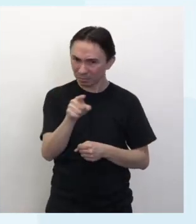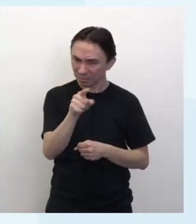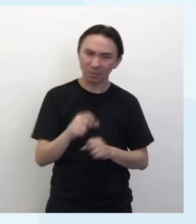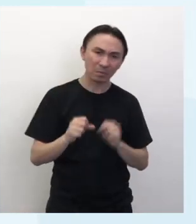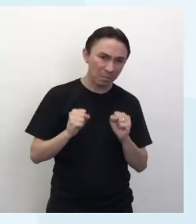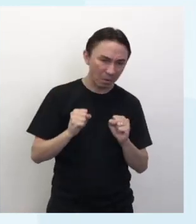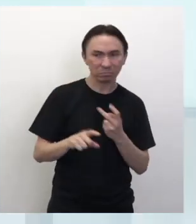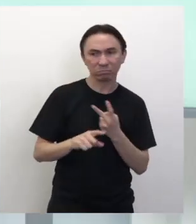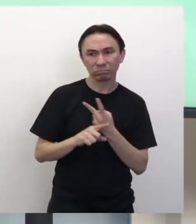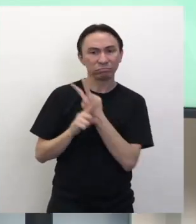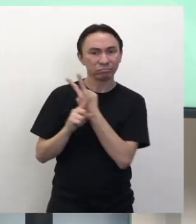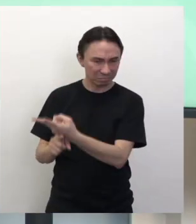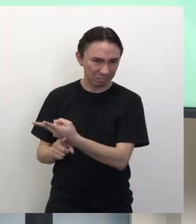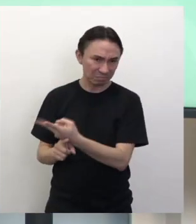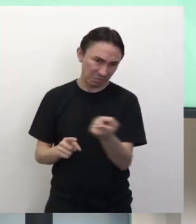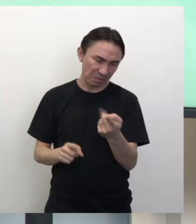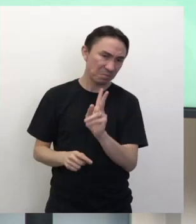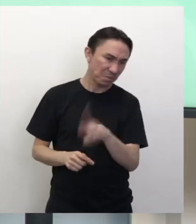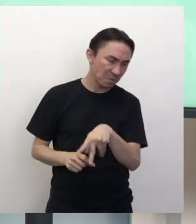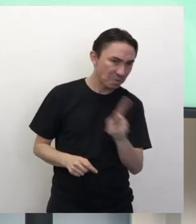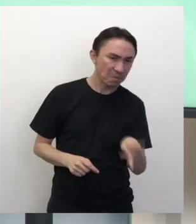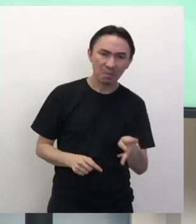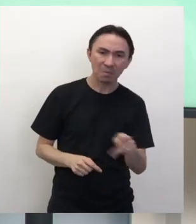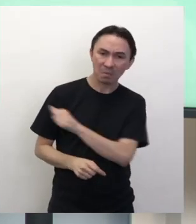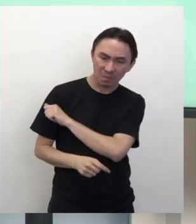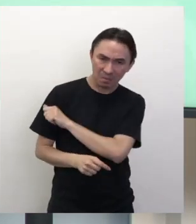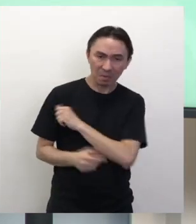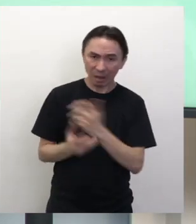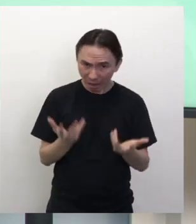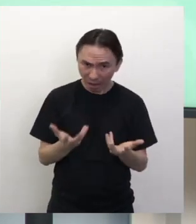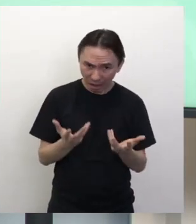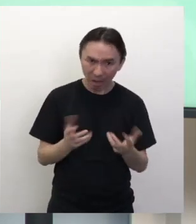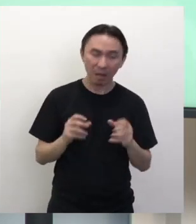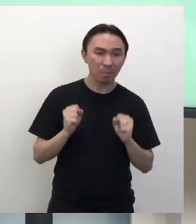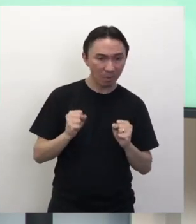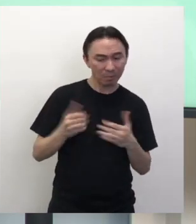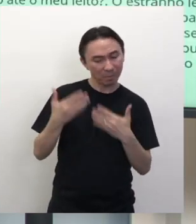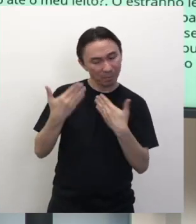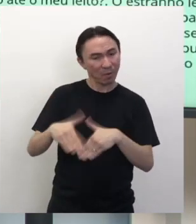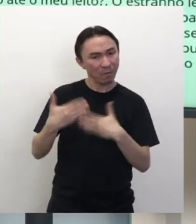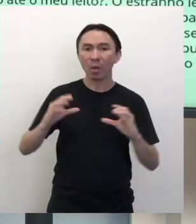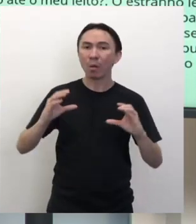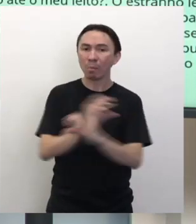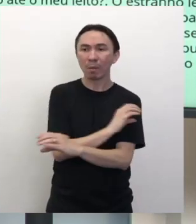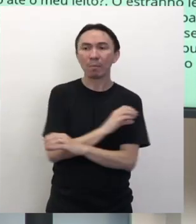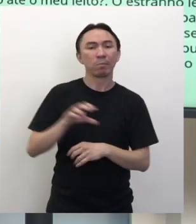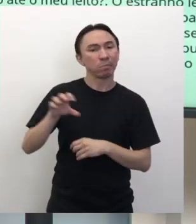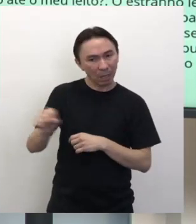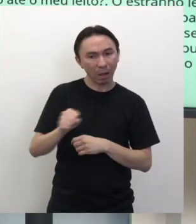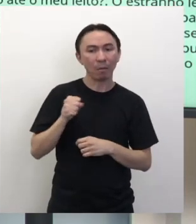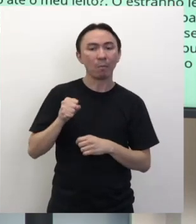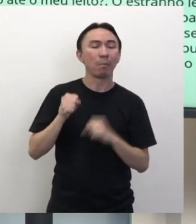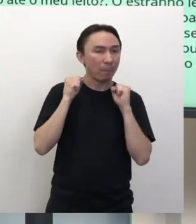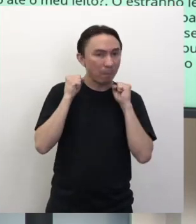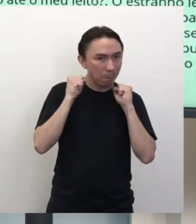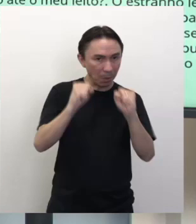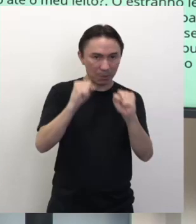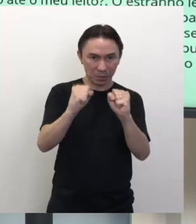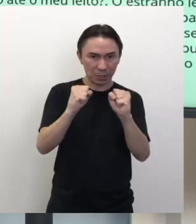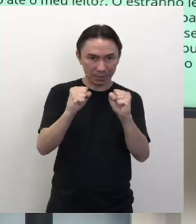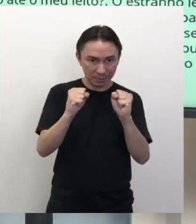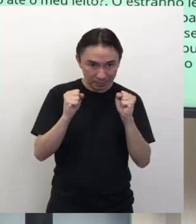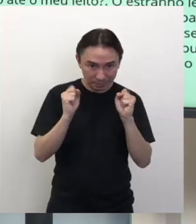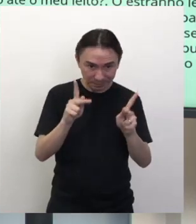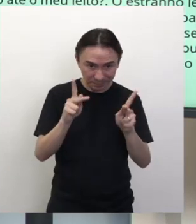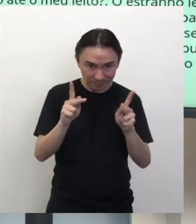professor ou aluno que quiser também, peça para o seu professor a prova completa, tá bom? Então, vamos à questão. E olha só esse